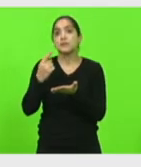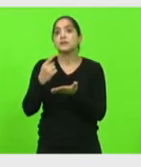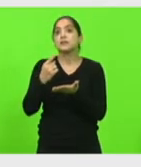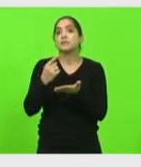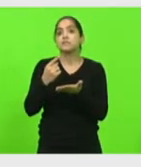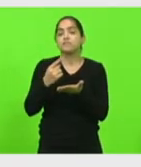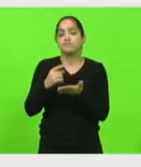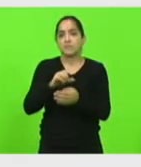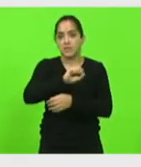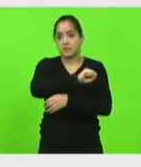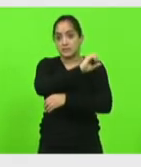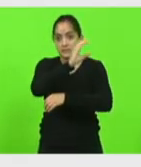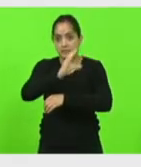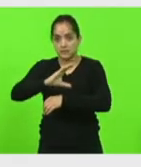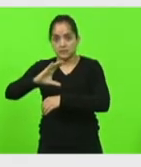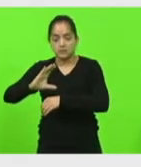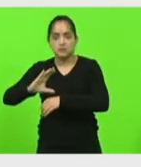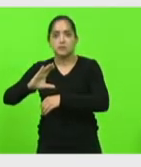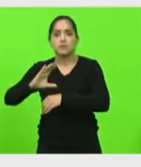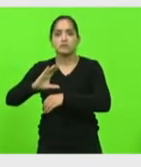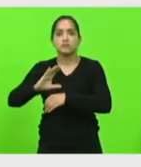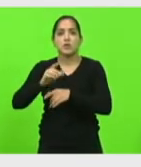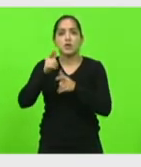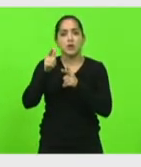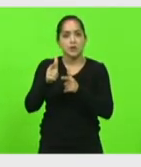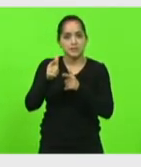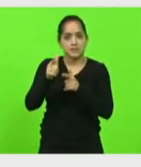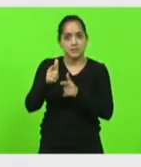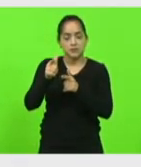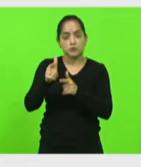Sicília Lebon Regis Caçador Taquara